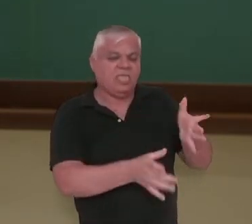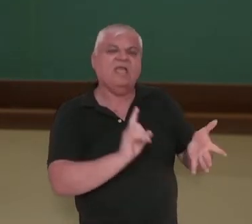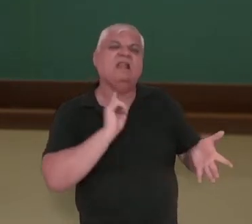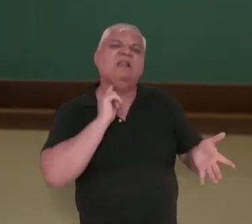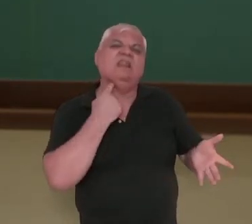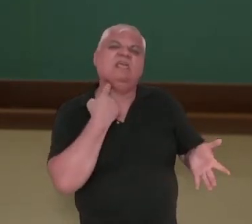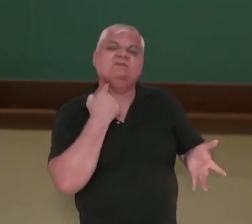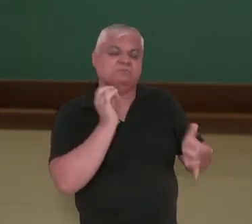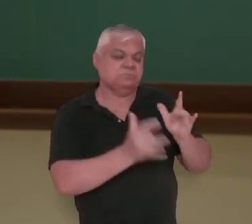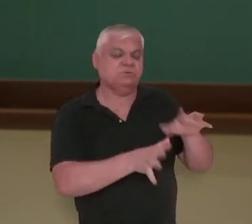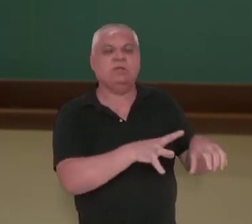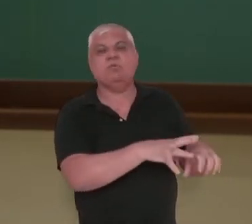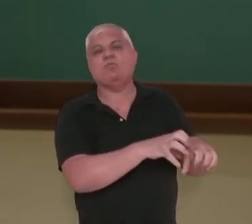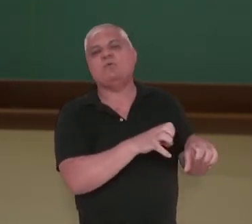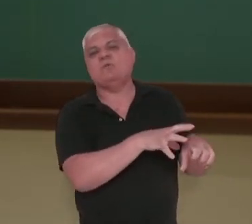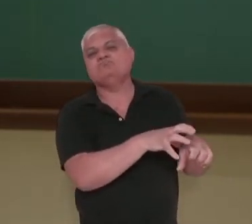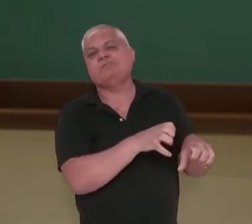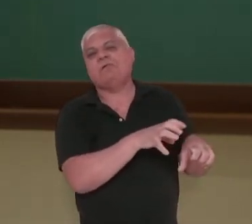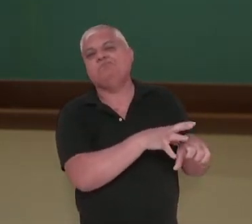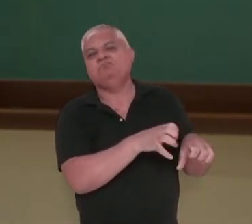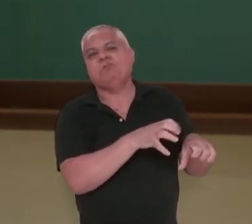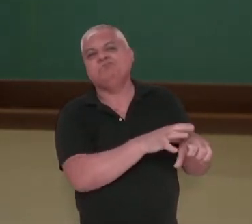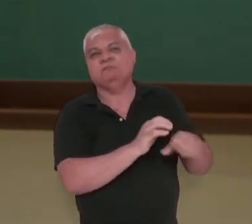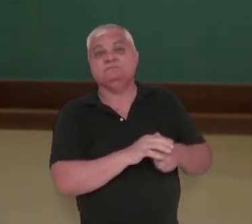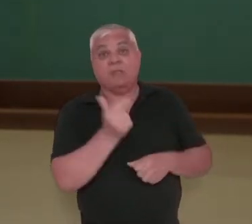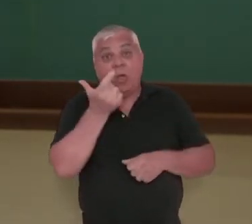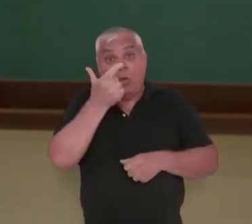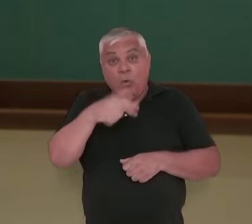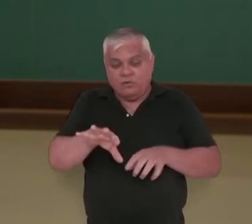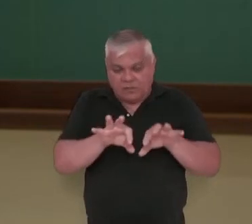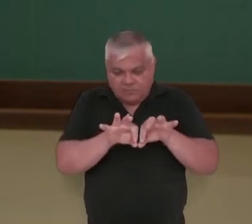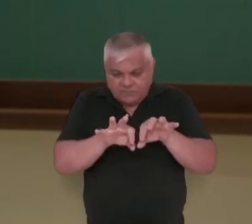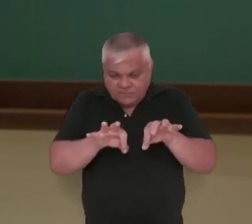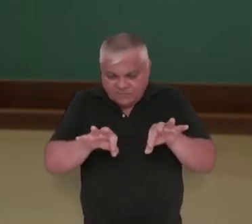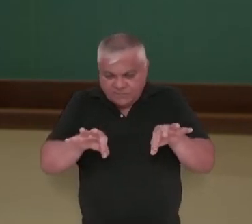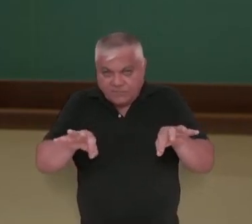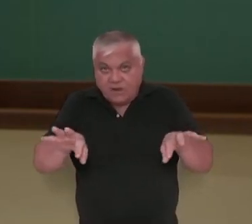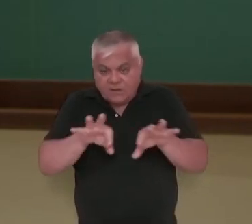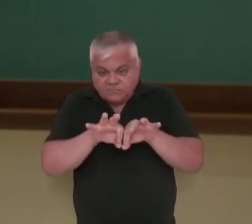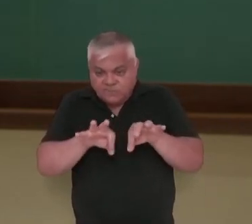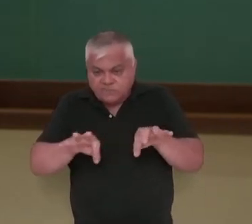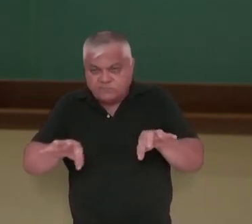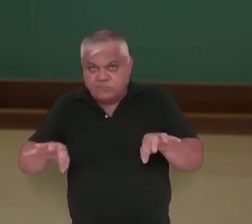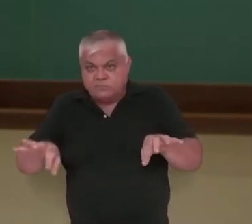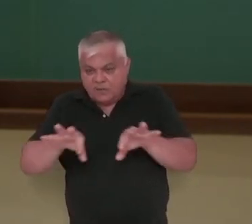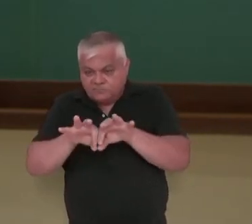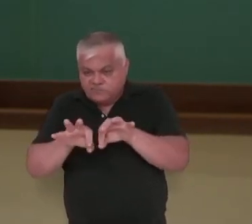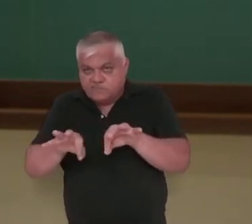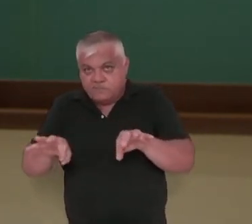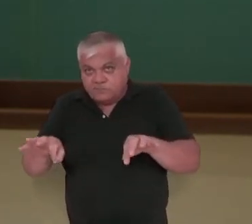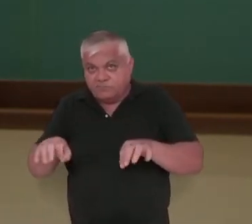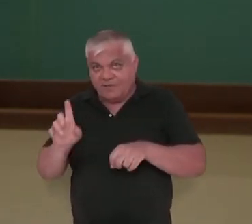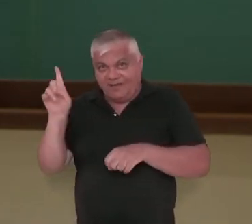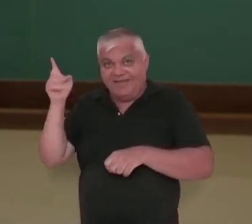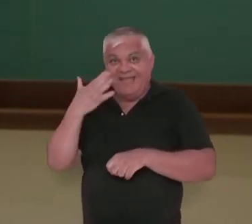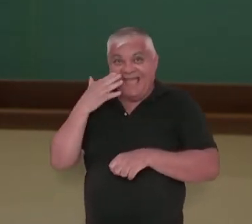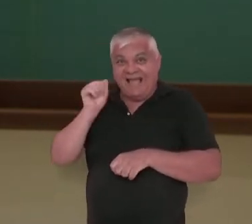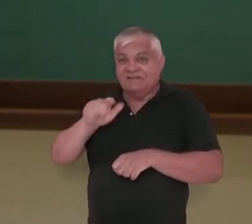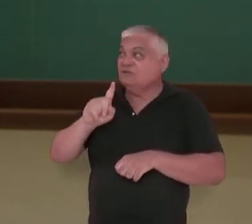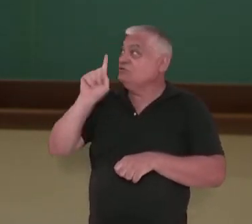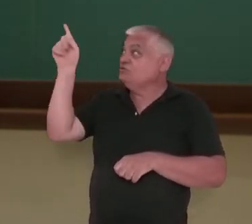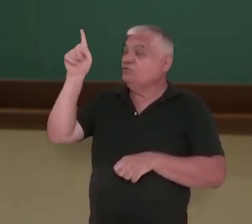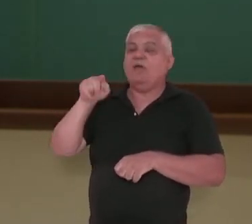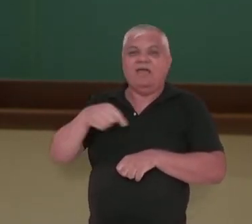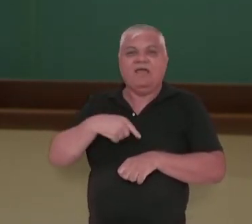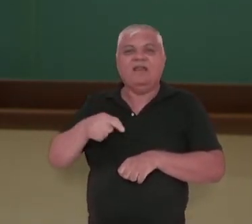que elas mesmas realizam. Já as cianobactérias, né? Que são organismos fotossintetizantes autotróficos, se alimentam,